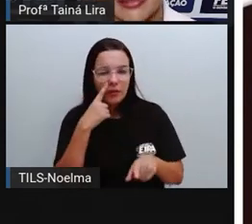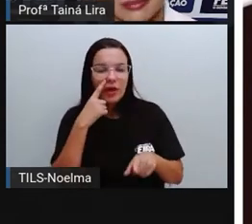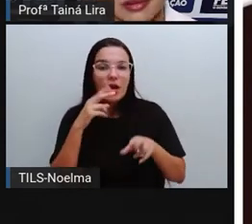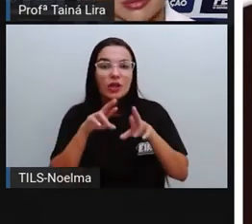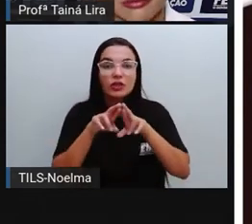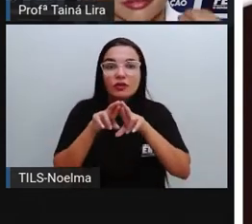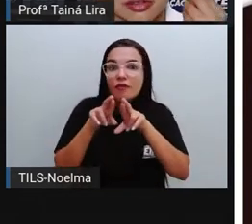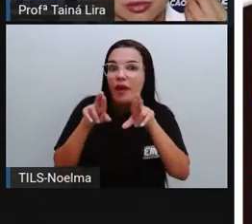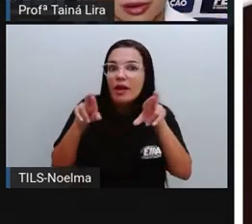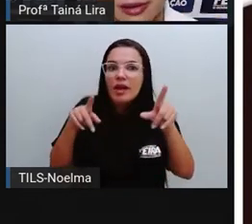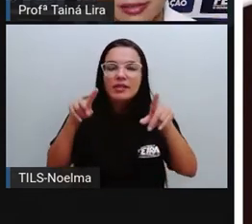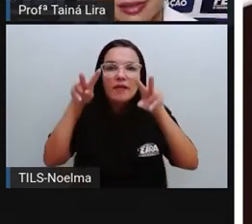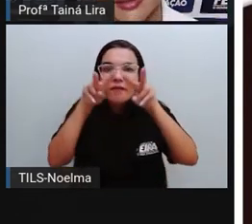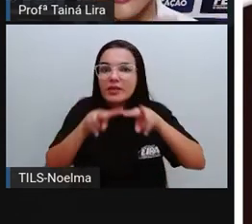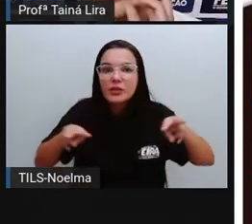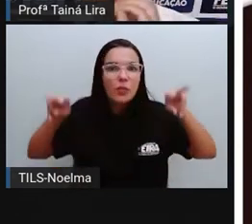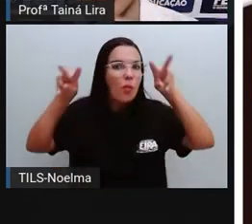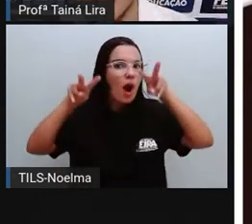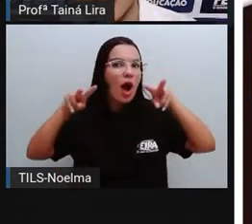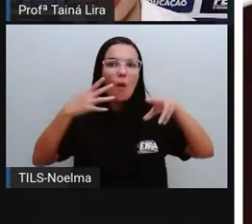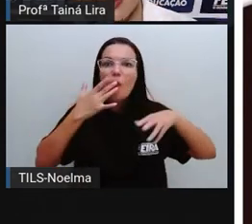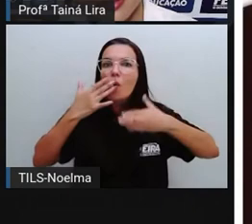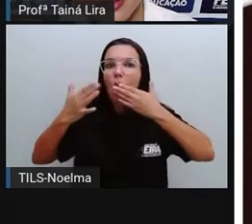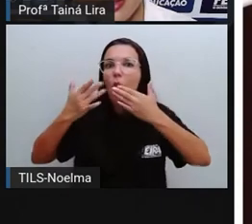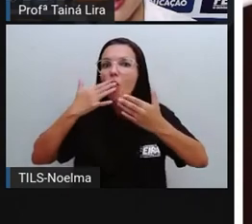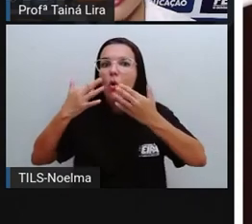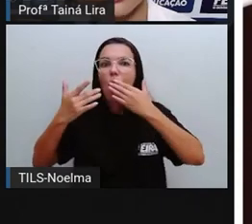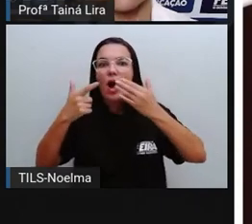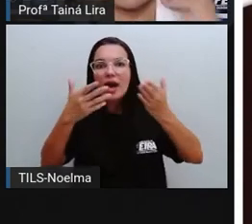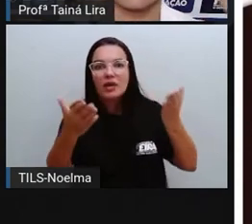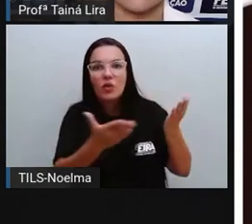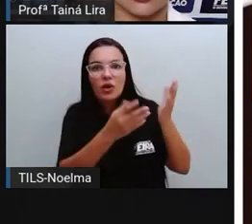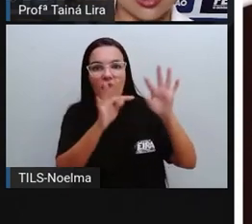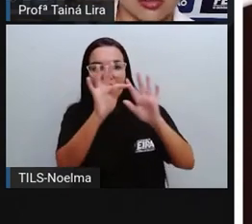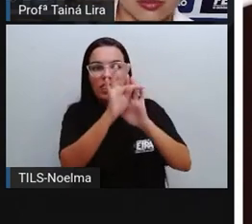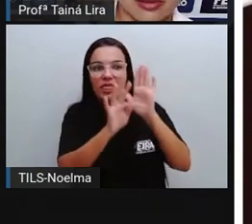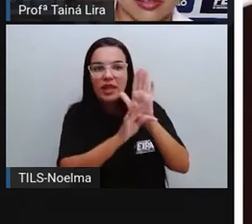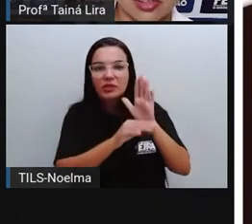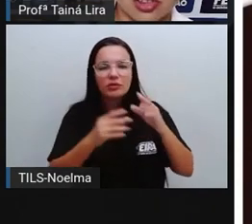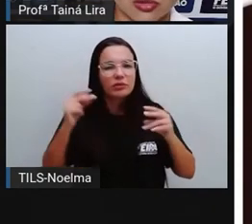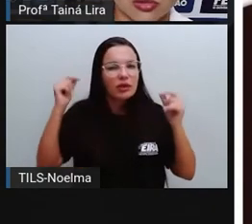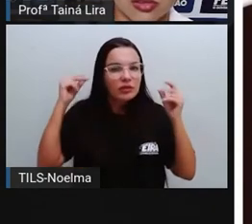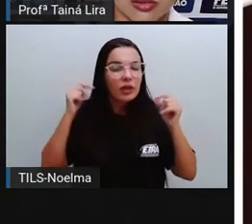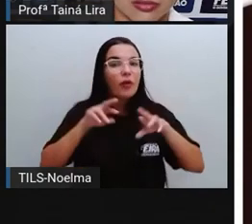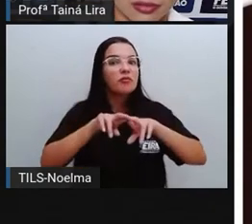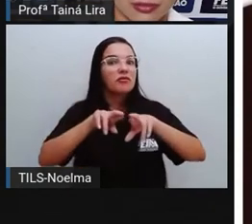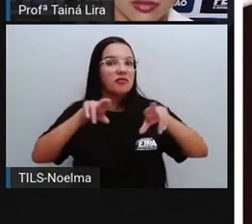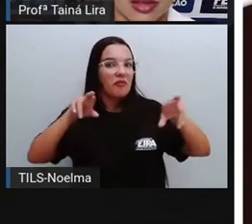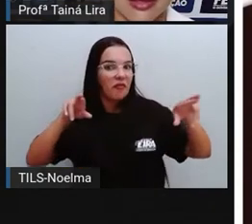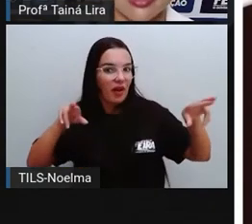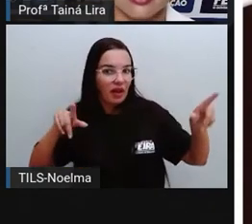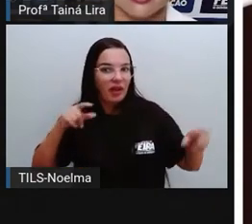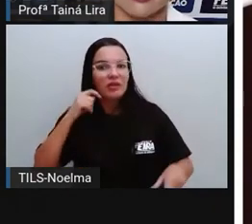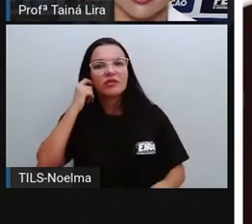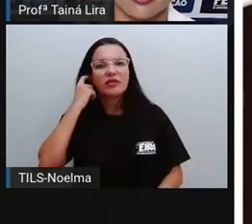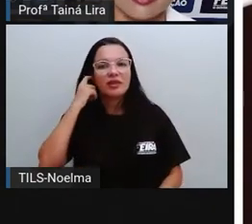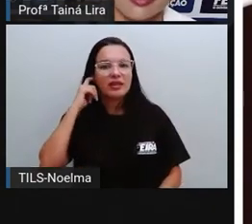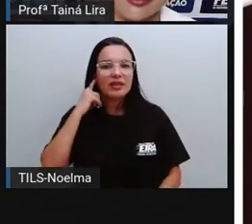até mesmo visuais, né? Desses textos para os textos mais antigos que nós vimos, né?